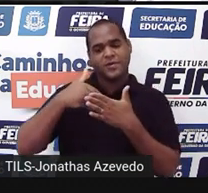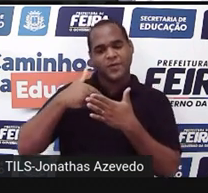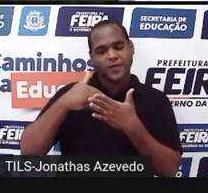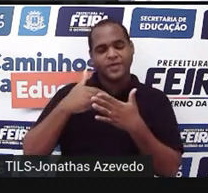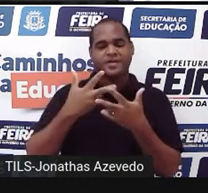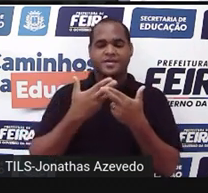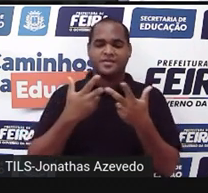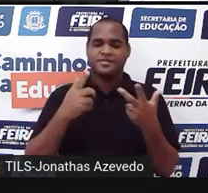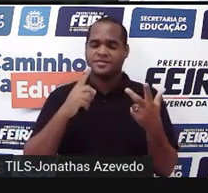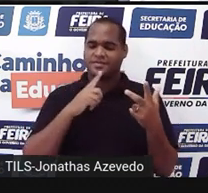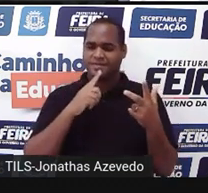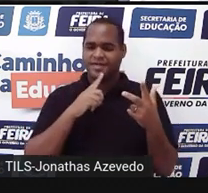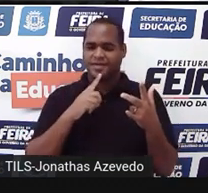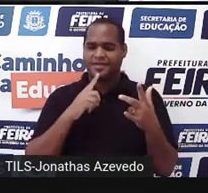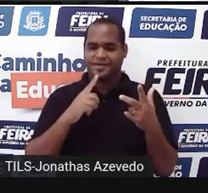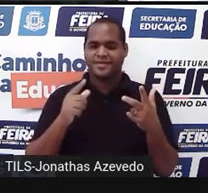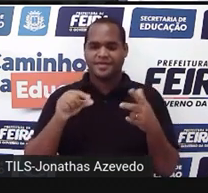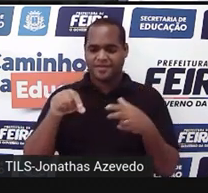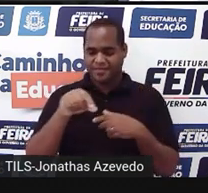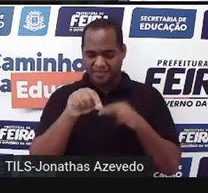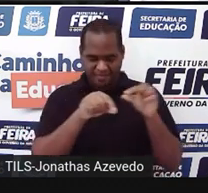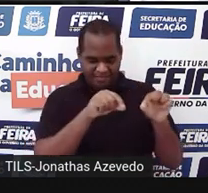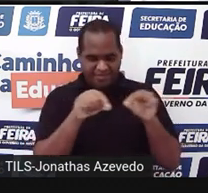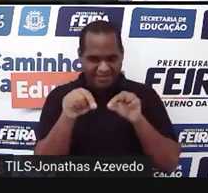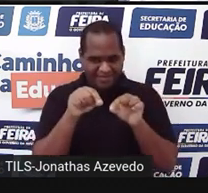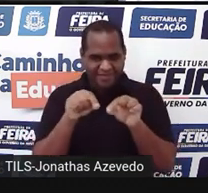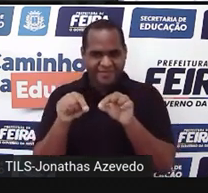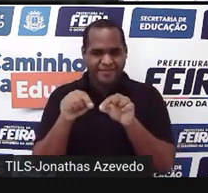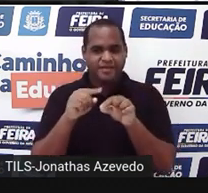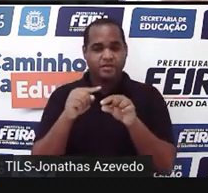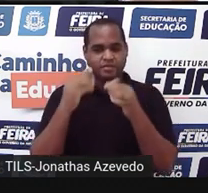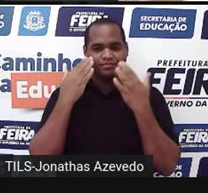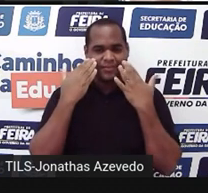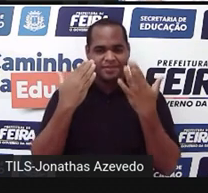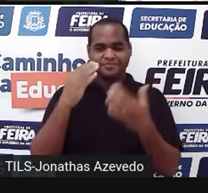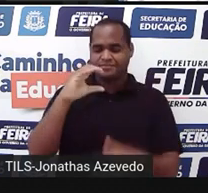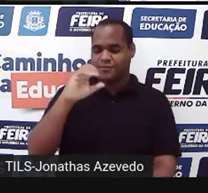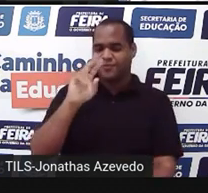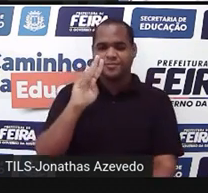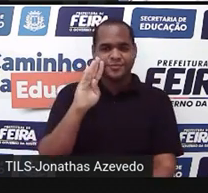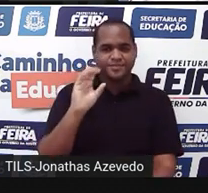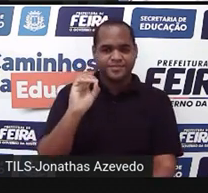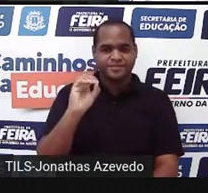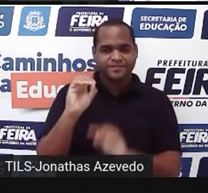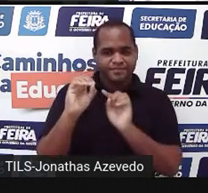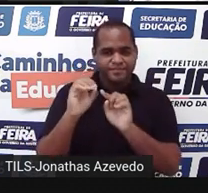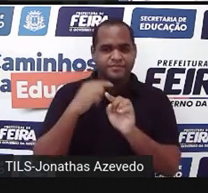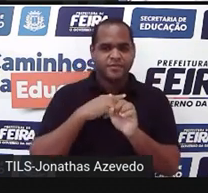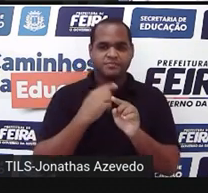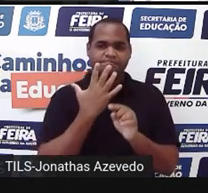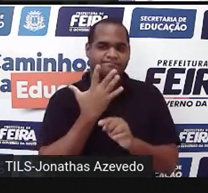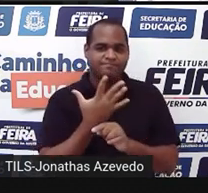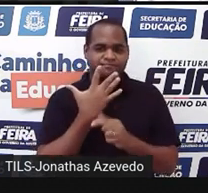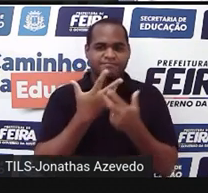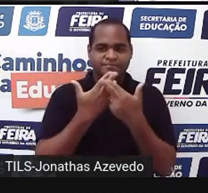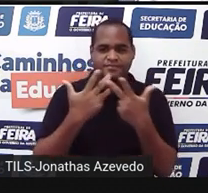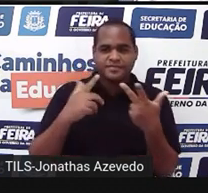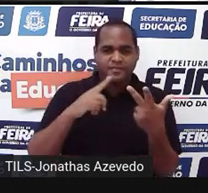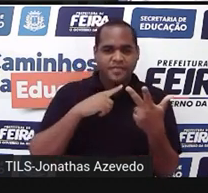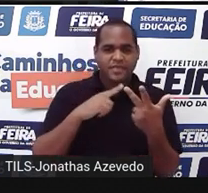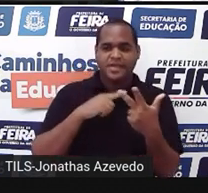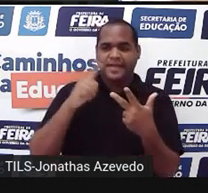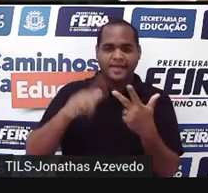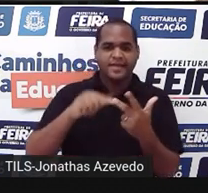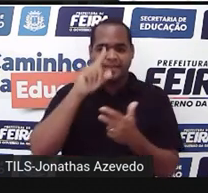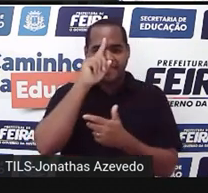tabuleiro, né? É um cubo, né? Representa um cubo. Então tá ali um cubozinho, né? Todo colorido, uma face